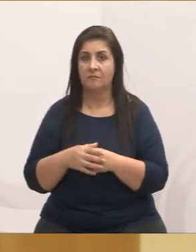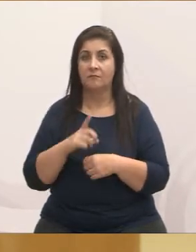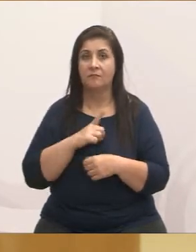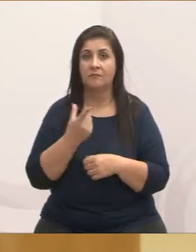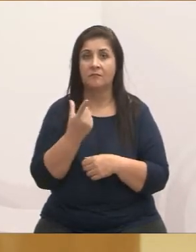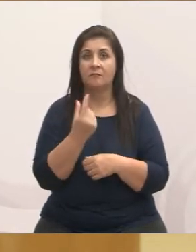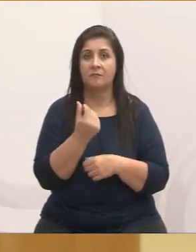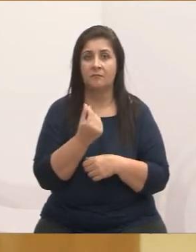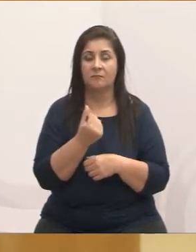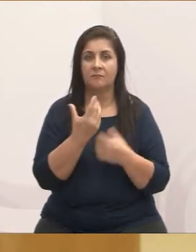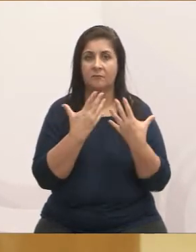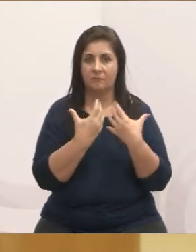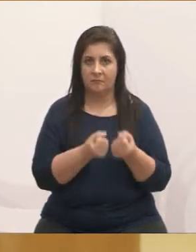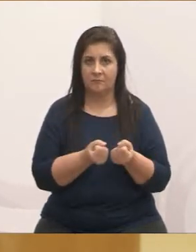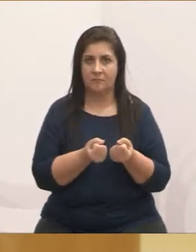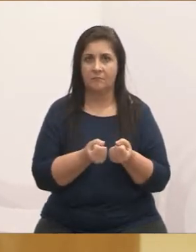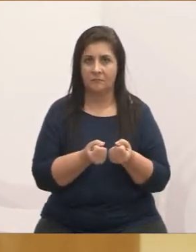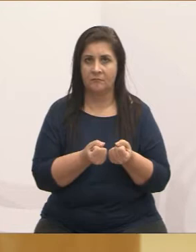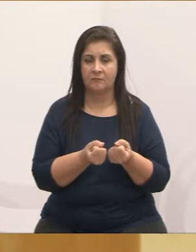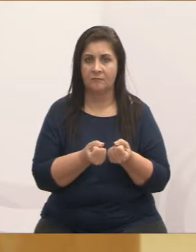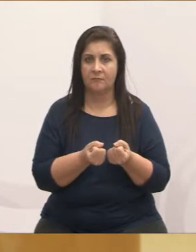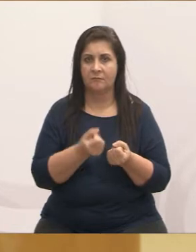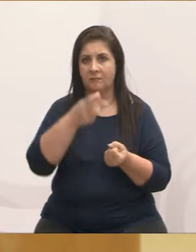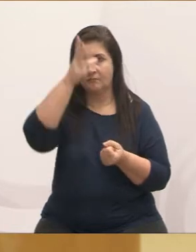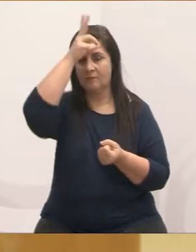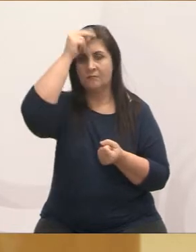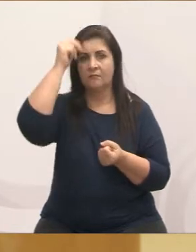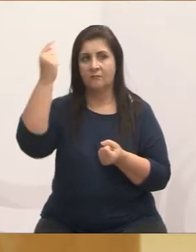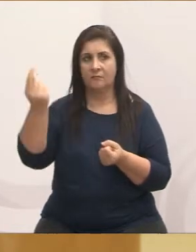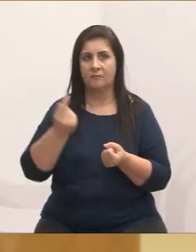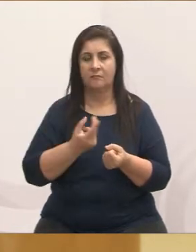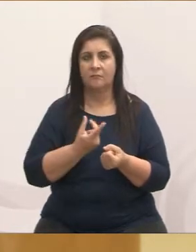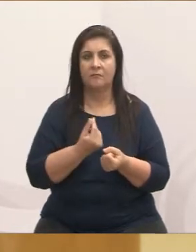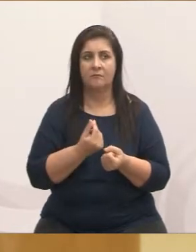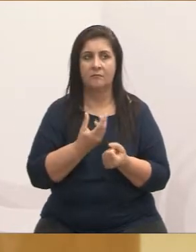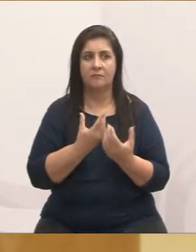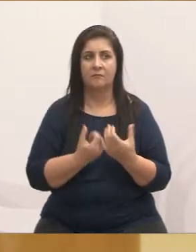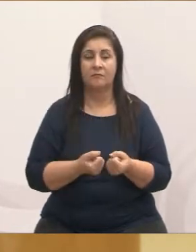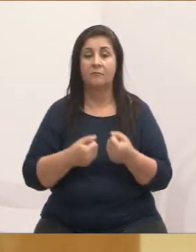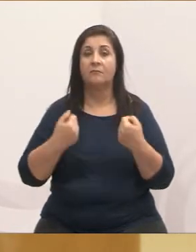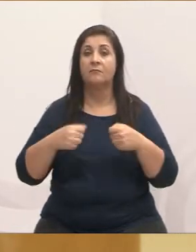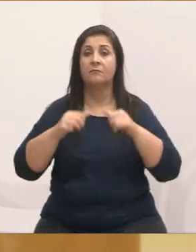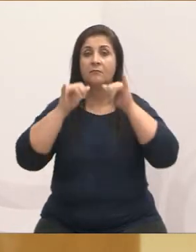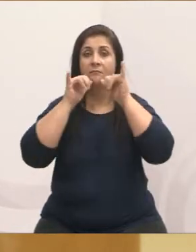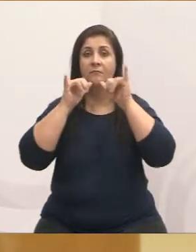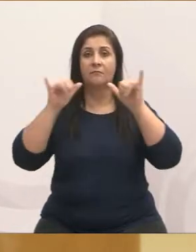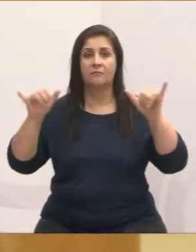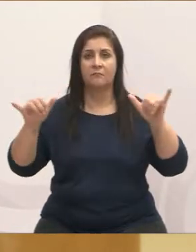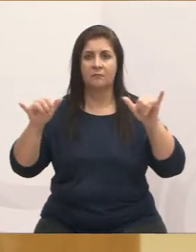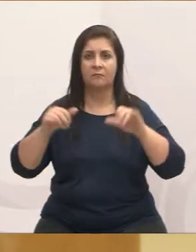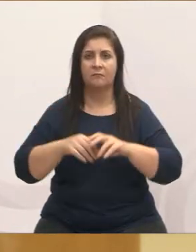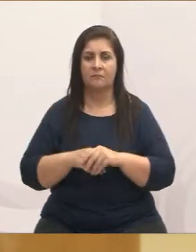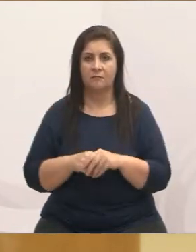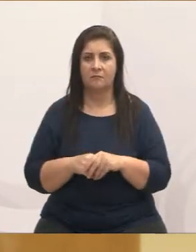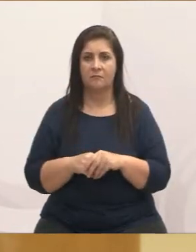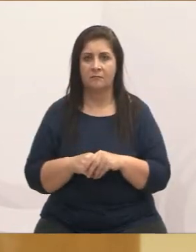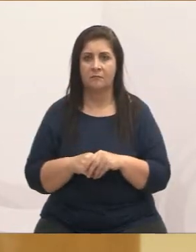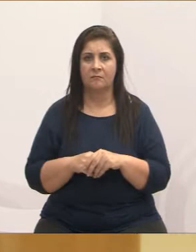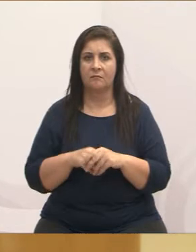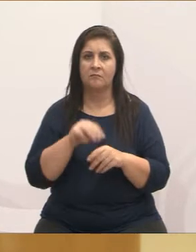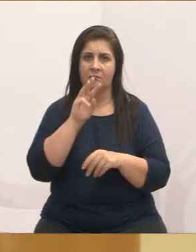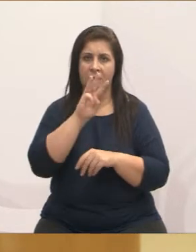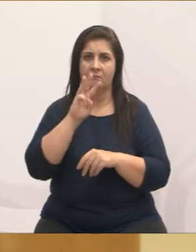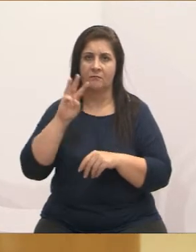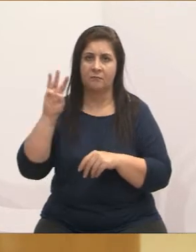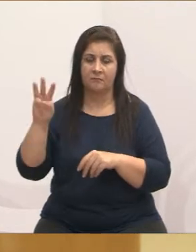recursos públicos municipais, ficam obrigados a divulgar, preferencialmente em sítio eletrônico,